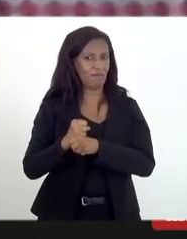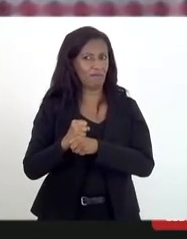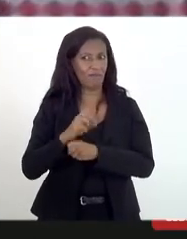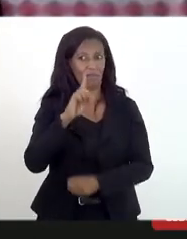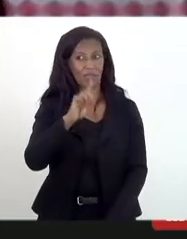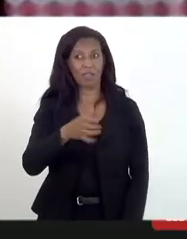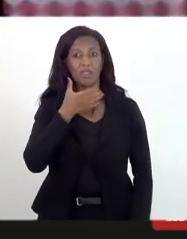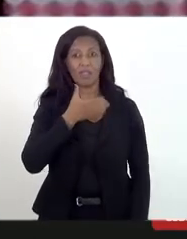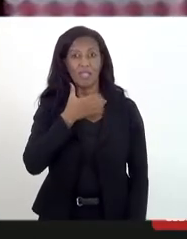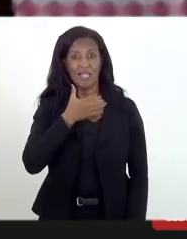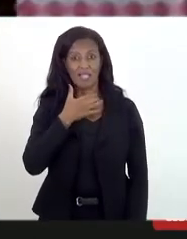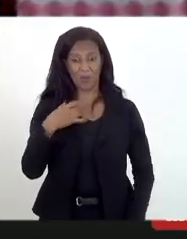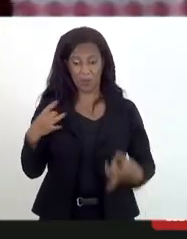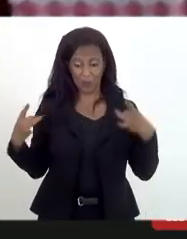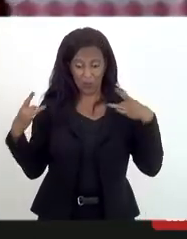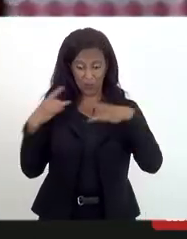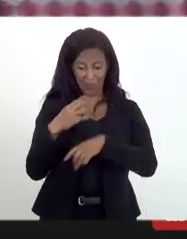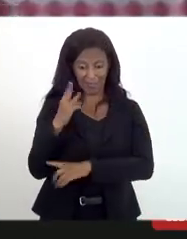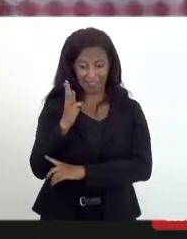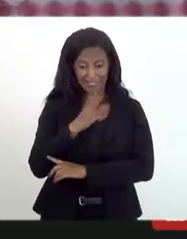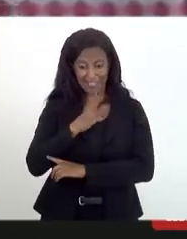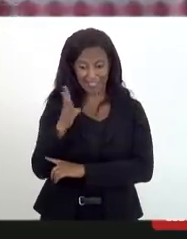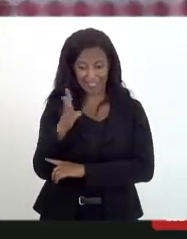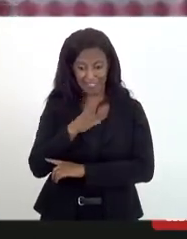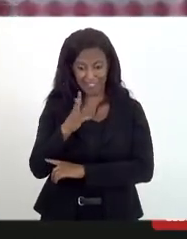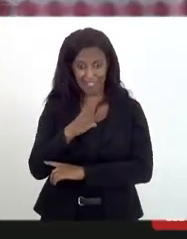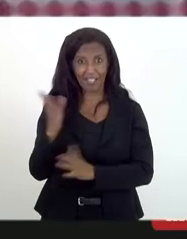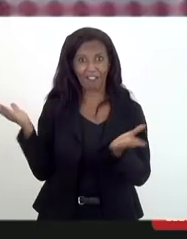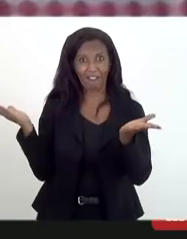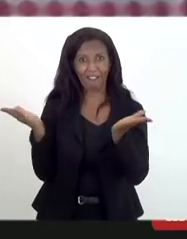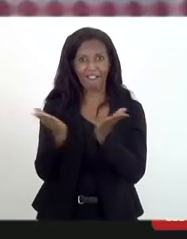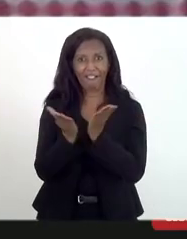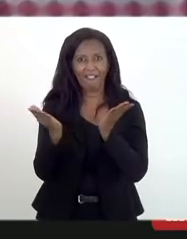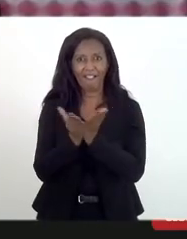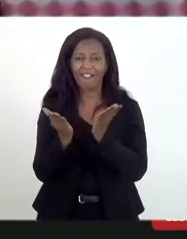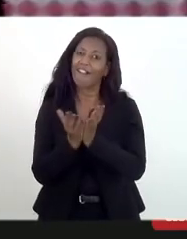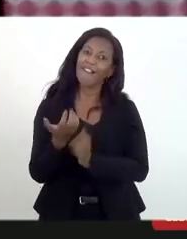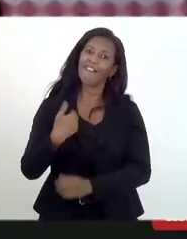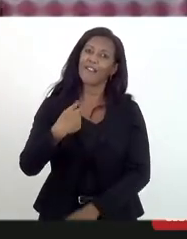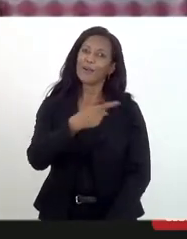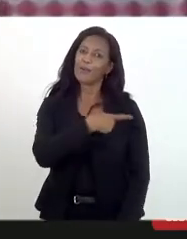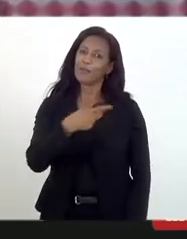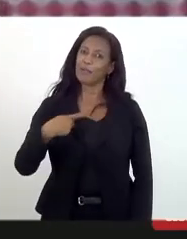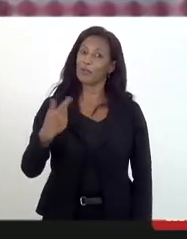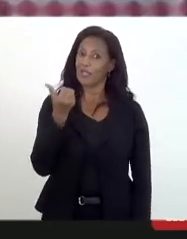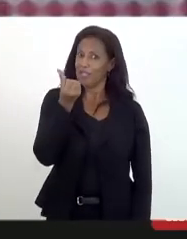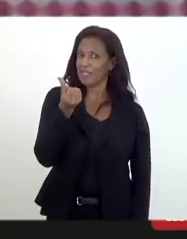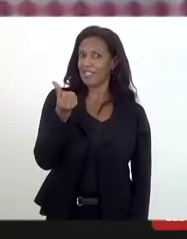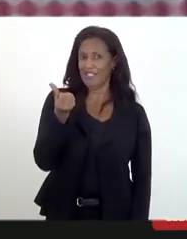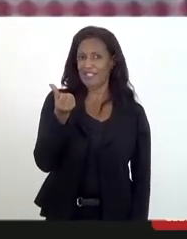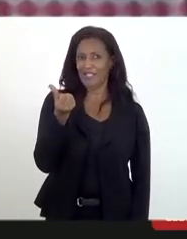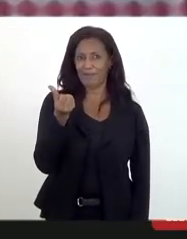dezembro eu completo 33 anos de evangelho pastora há seis